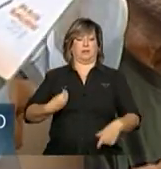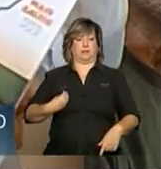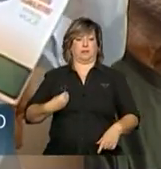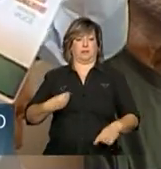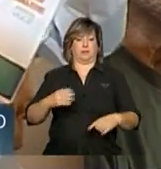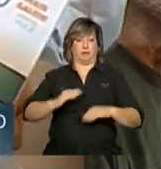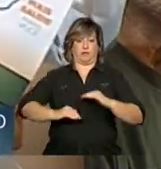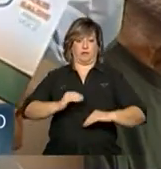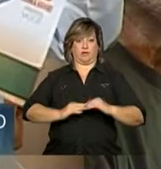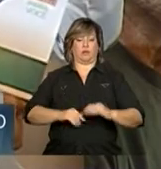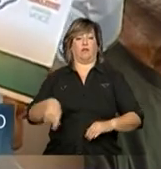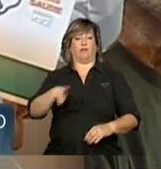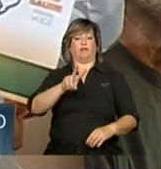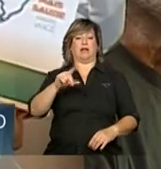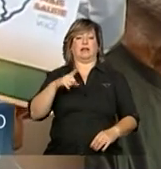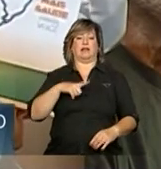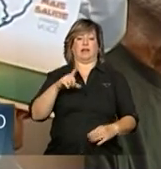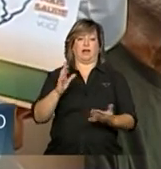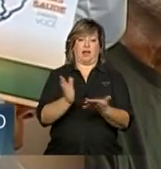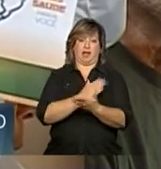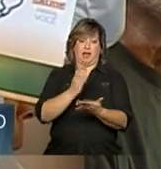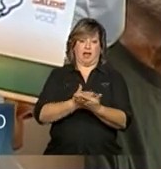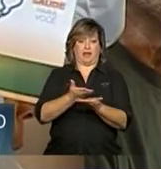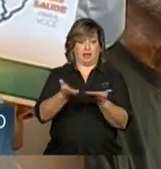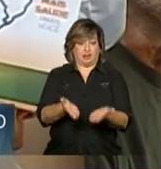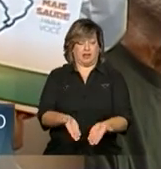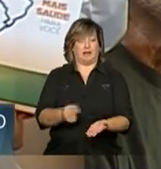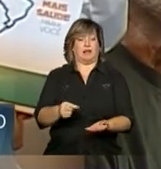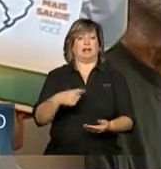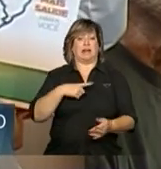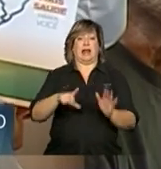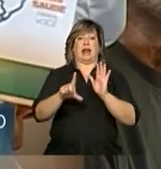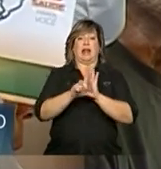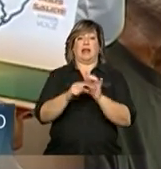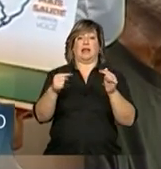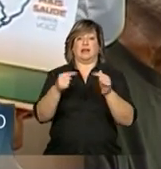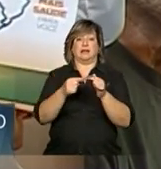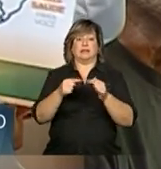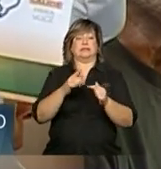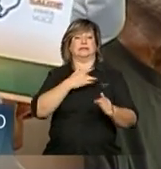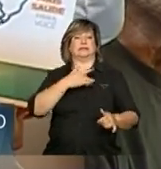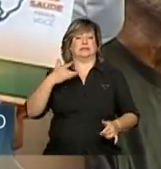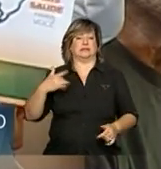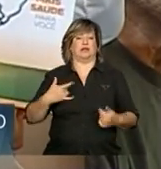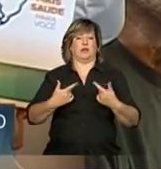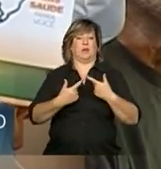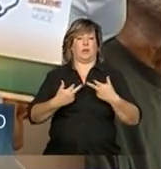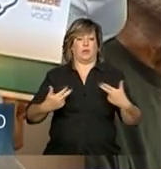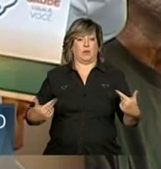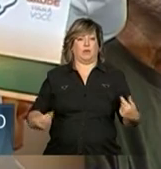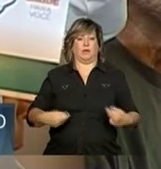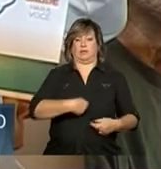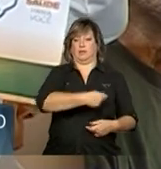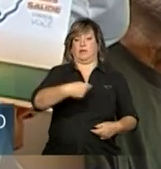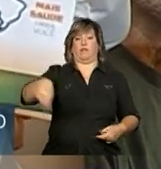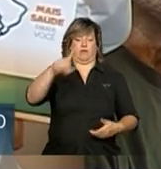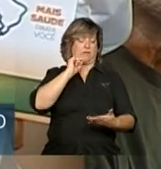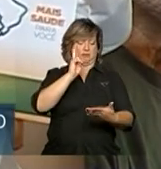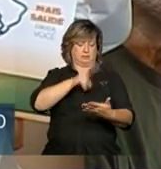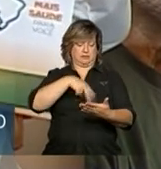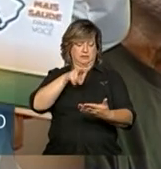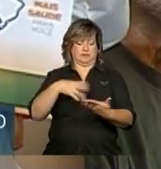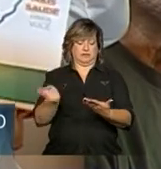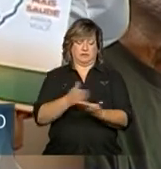a essa cartilha que tem aqui a legislação sanitária, tem aspectos do ponto de vista ético,